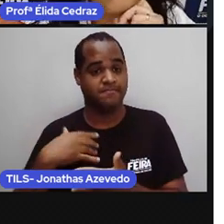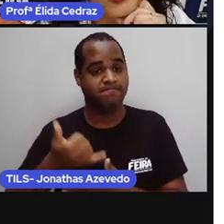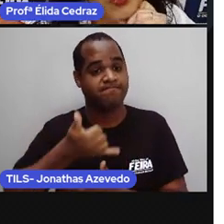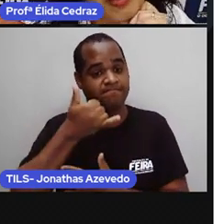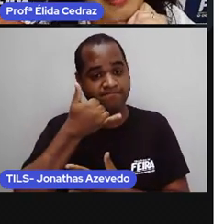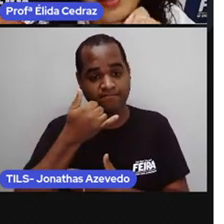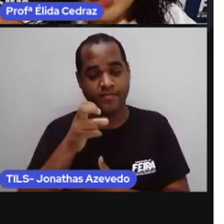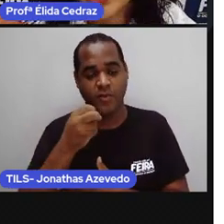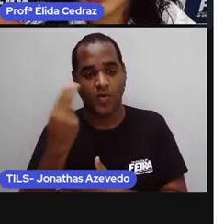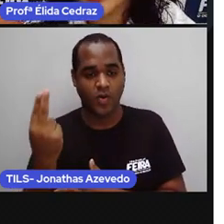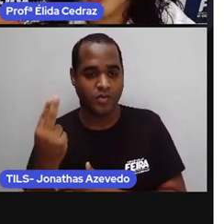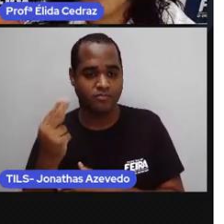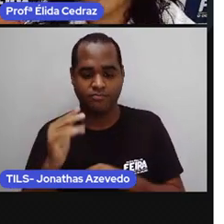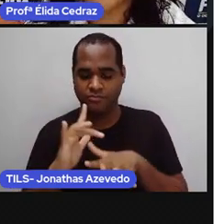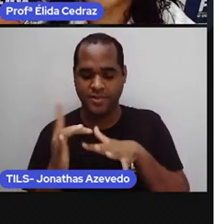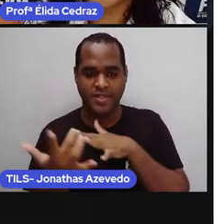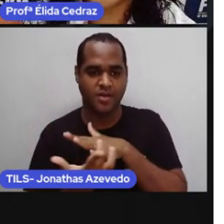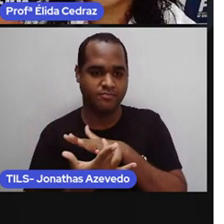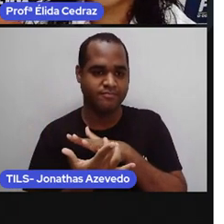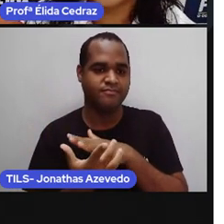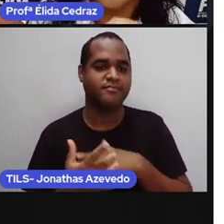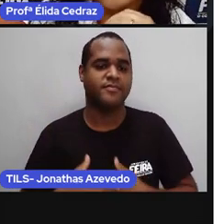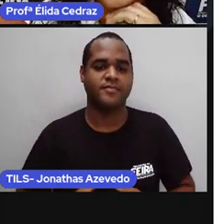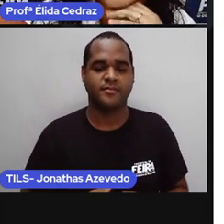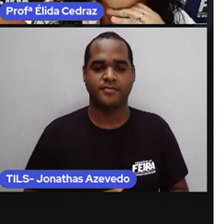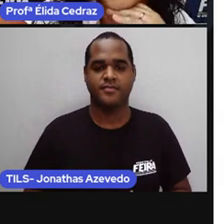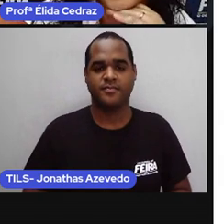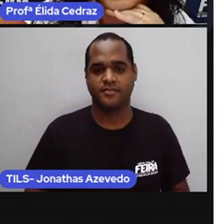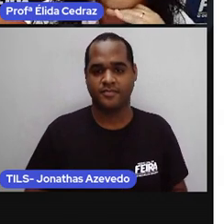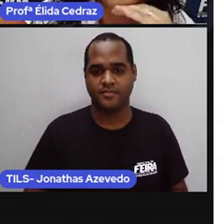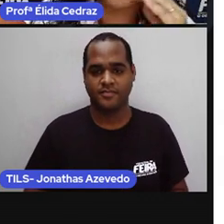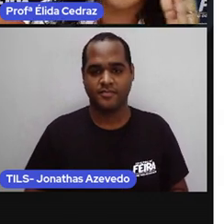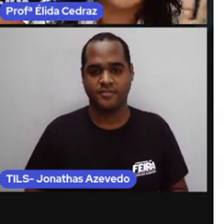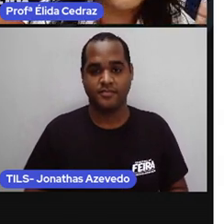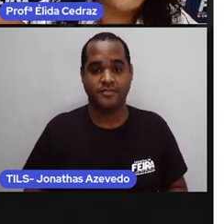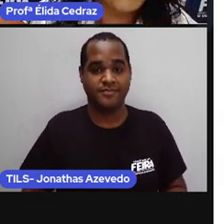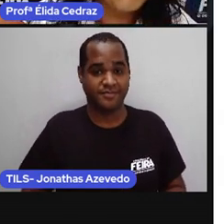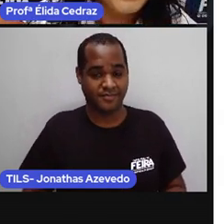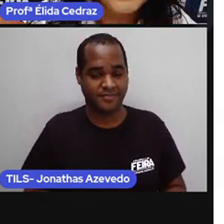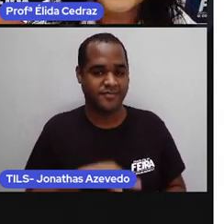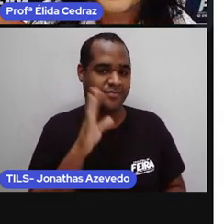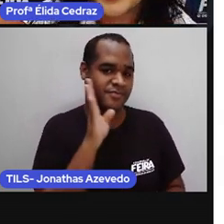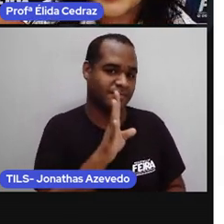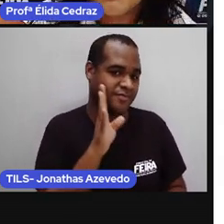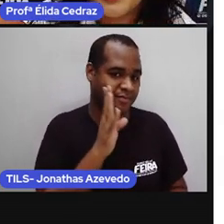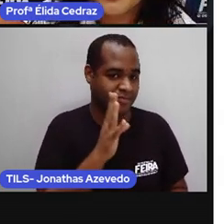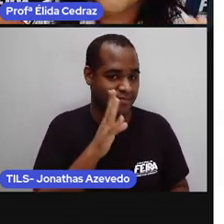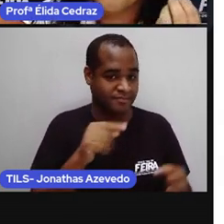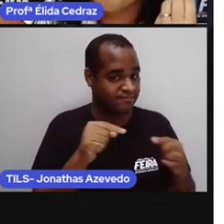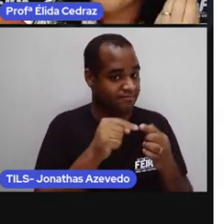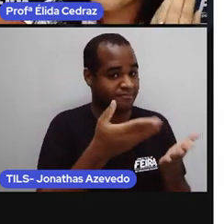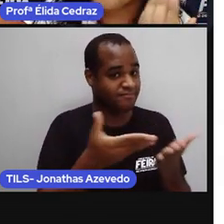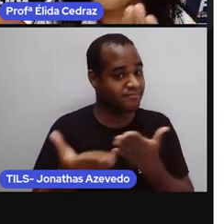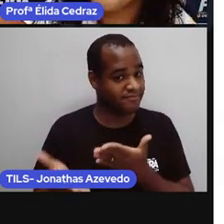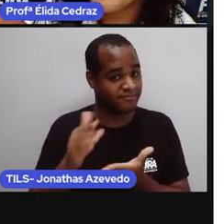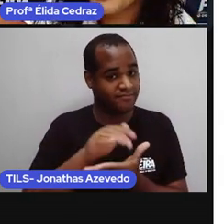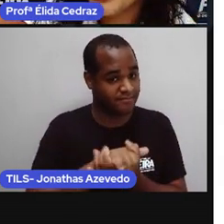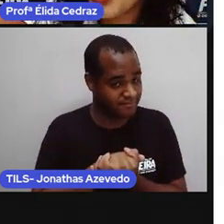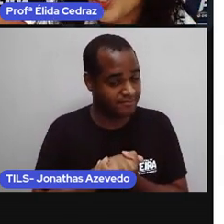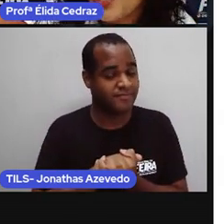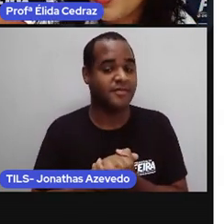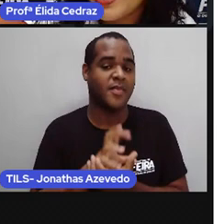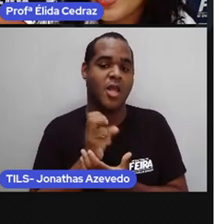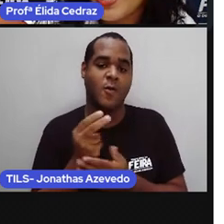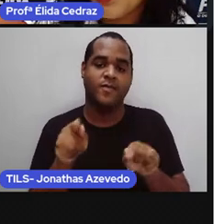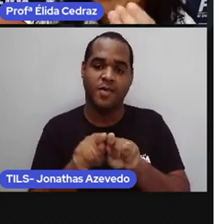ou de uma rede social. Olha só que legal! Convites de casamento e convites